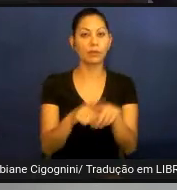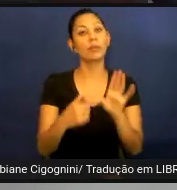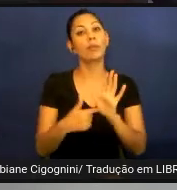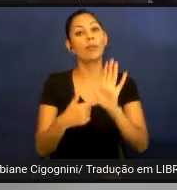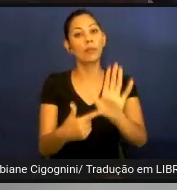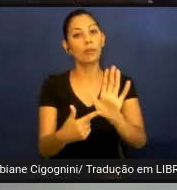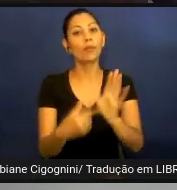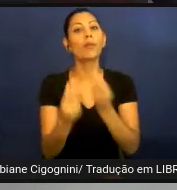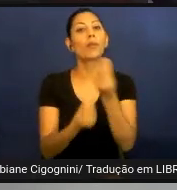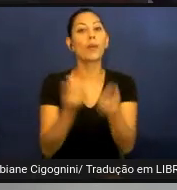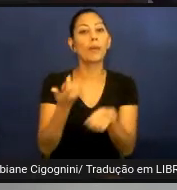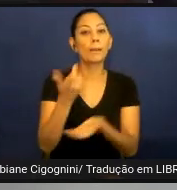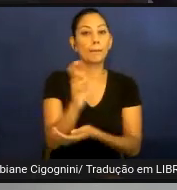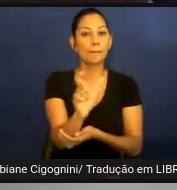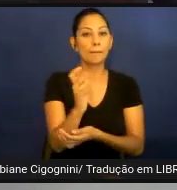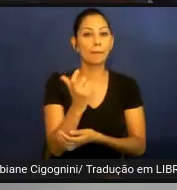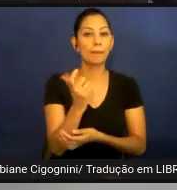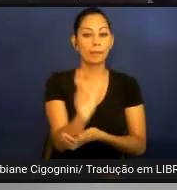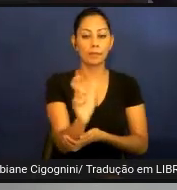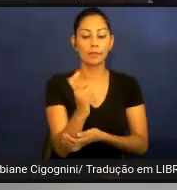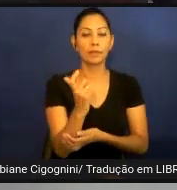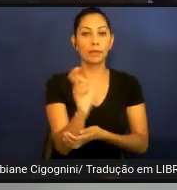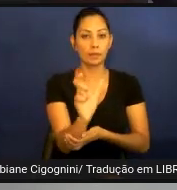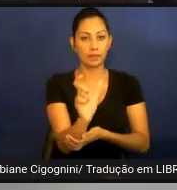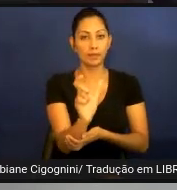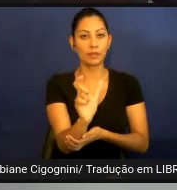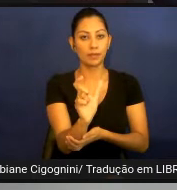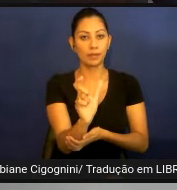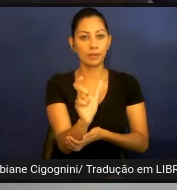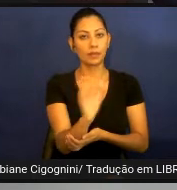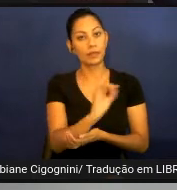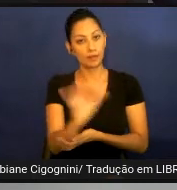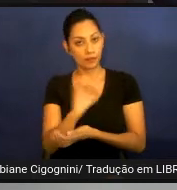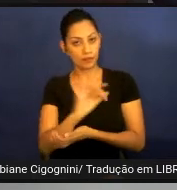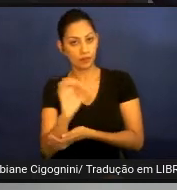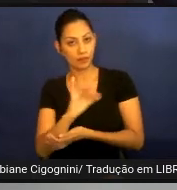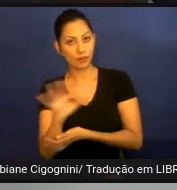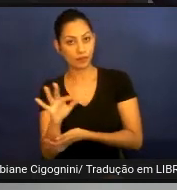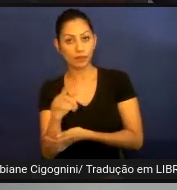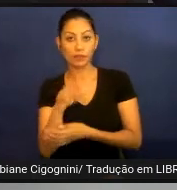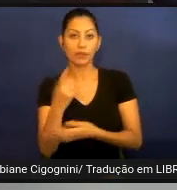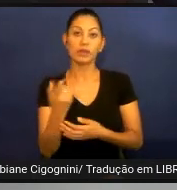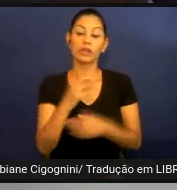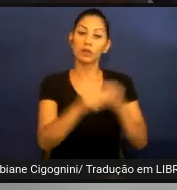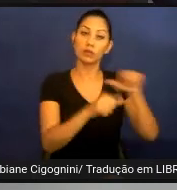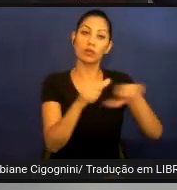na qual ele está fazendo a letra, na qual ele está fazendo a datilologia, e isso não acontece no Hand Talk.